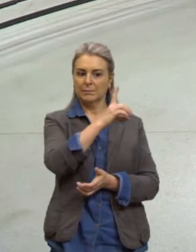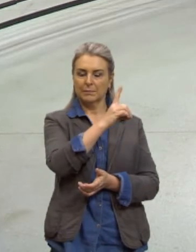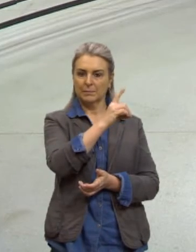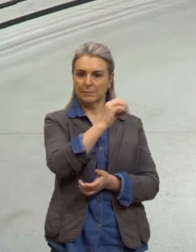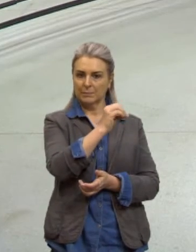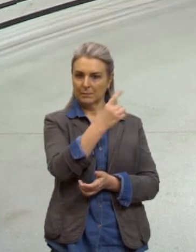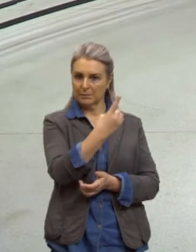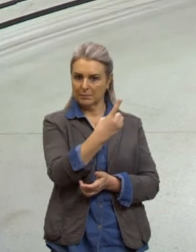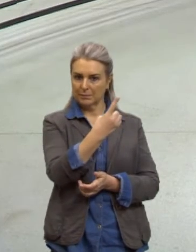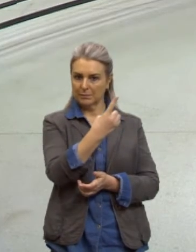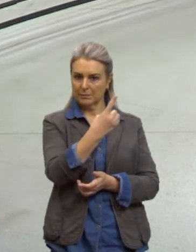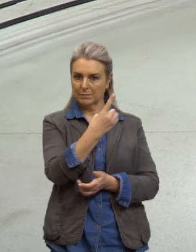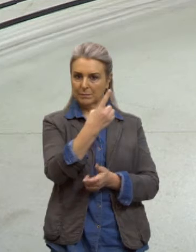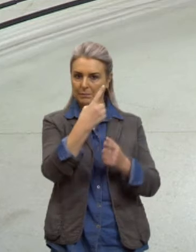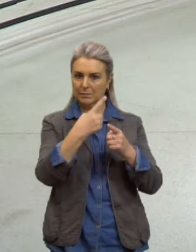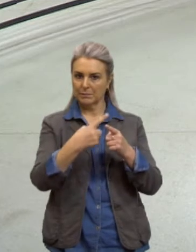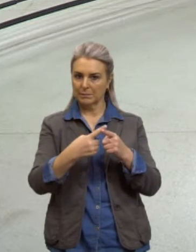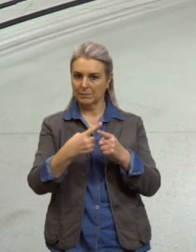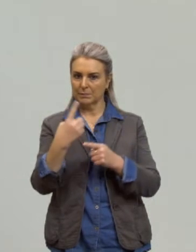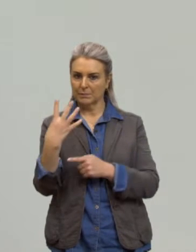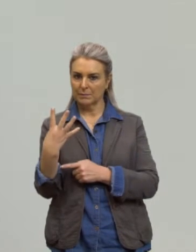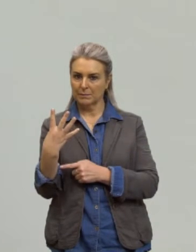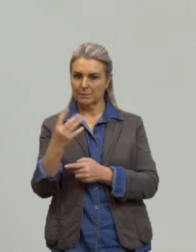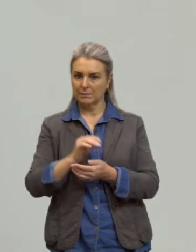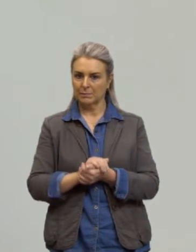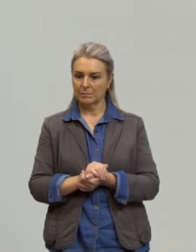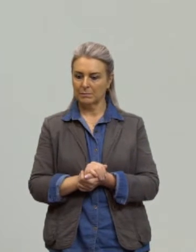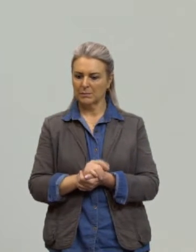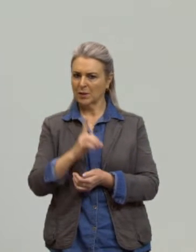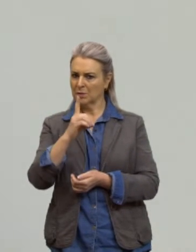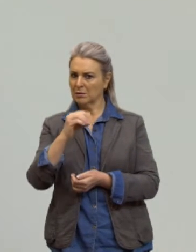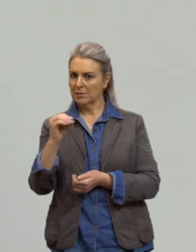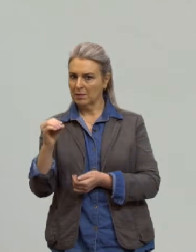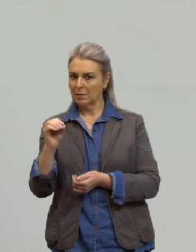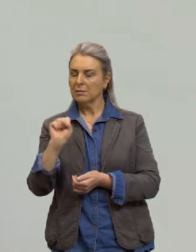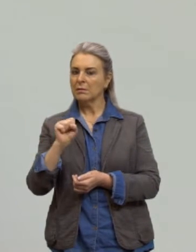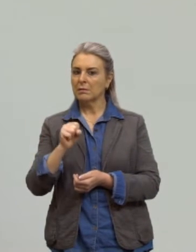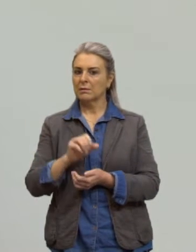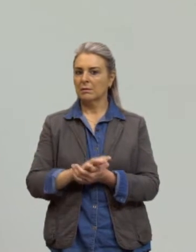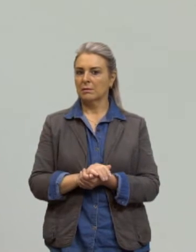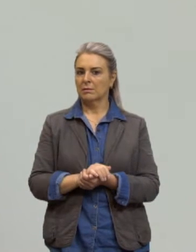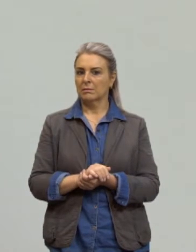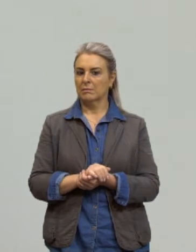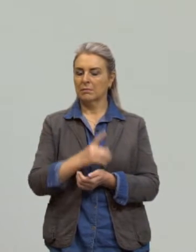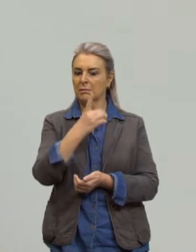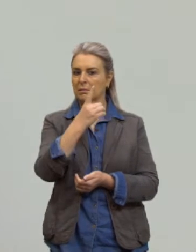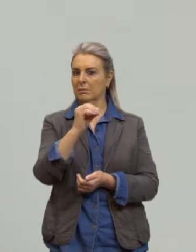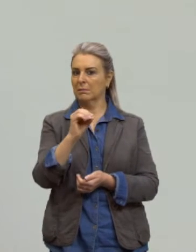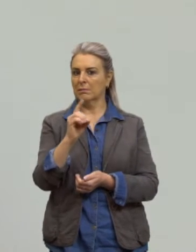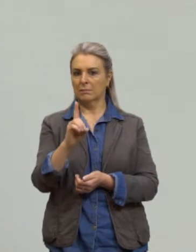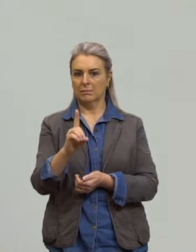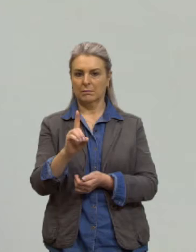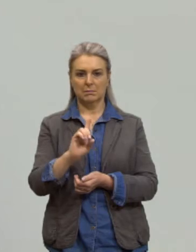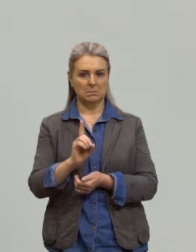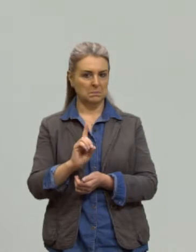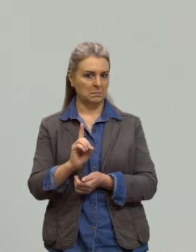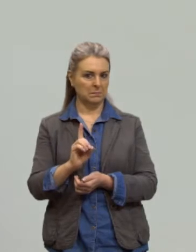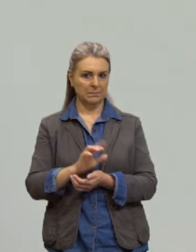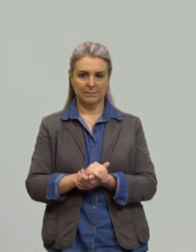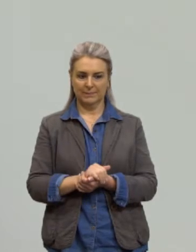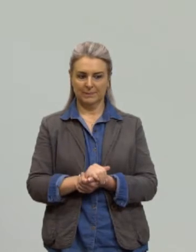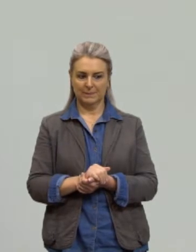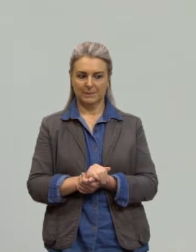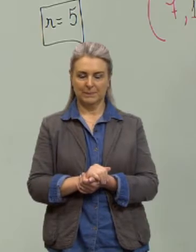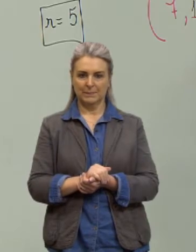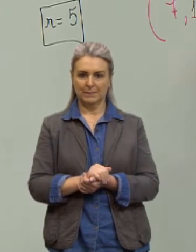não né? o cento e um não é o cem era o cem era múltiplo de quatro mas o cento um não o cem era múltiplo